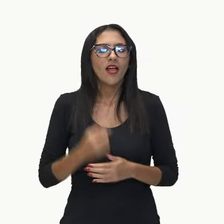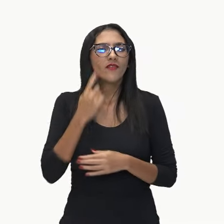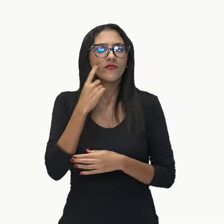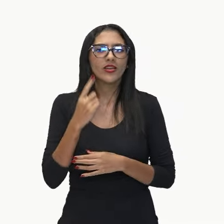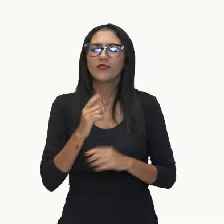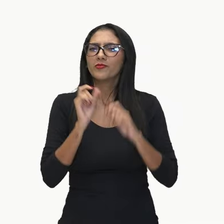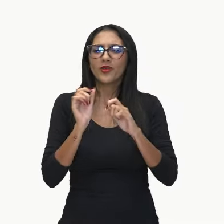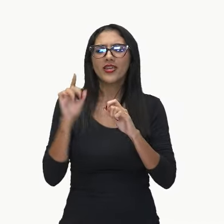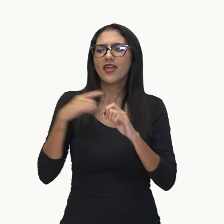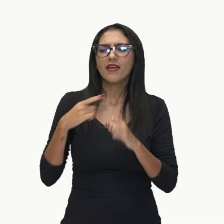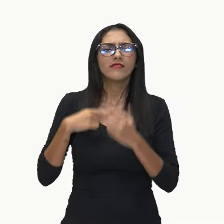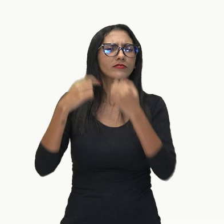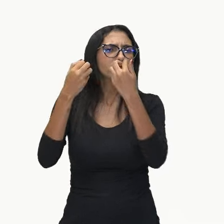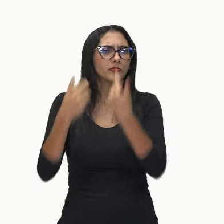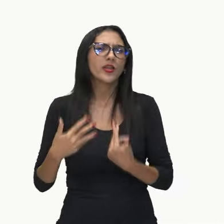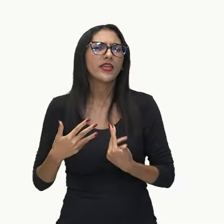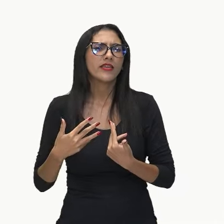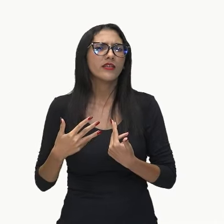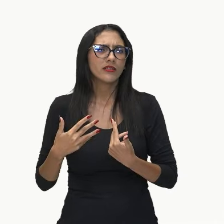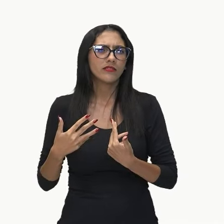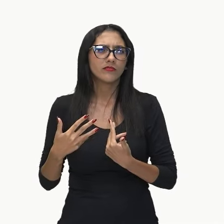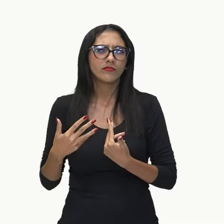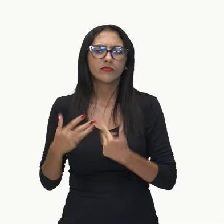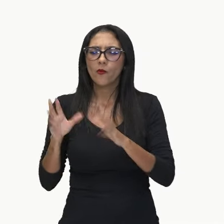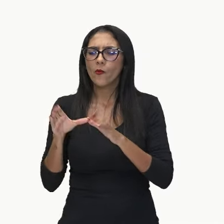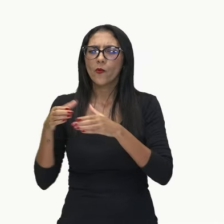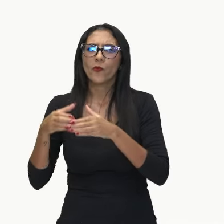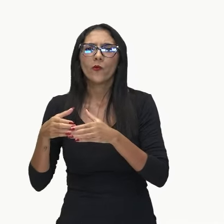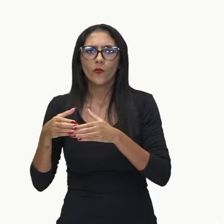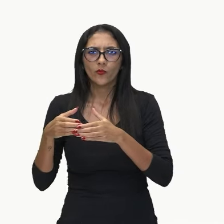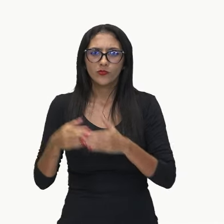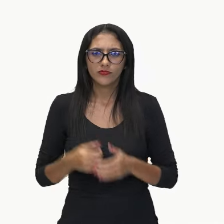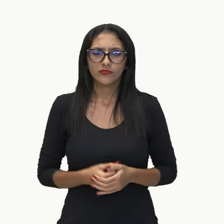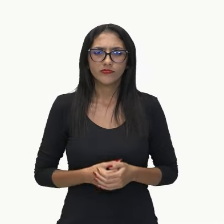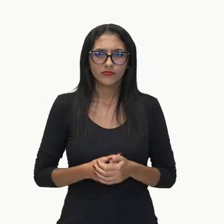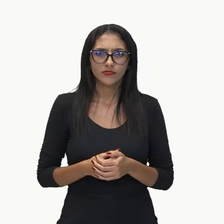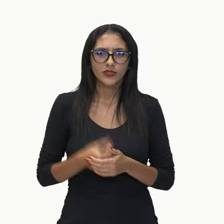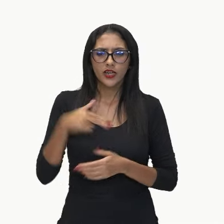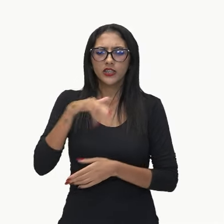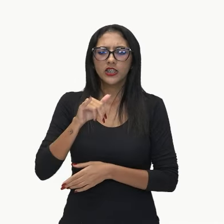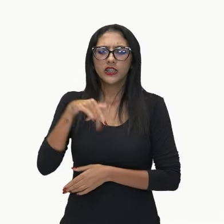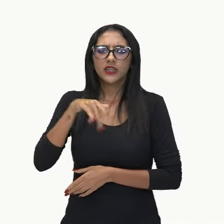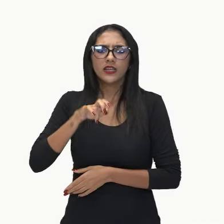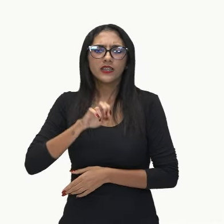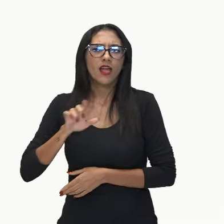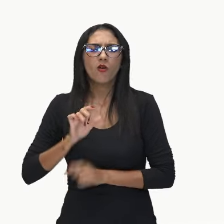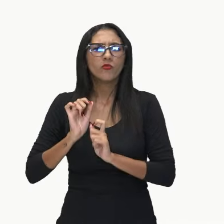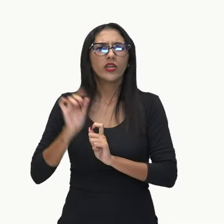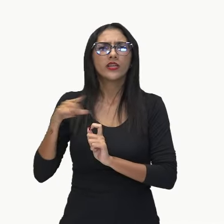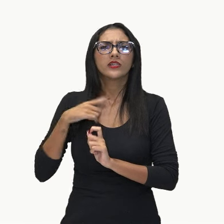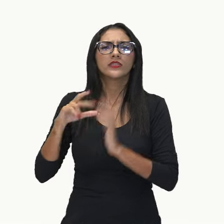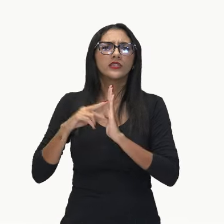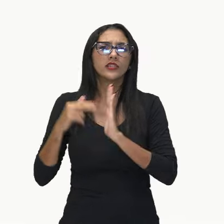quem é essa burguesia? O burguês de níquel. Níquel é dinheiro. Então realmente é aquele burguês